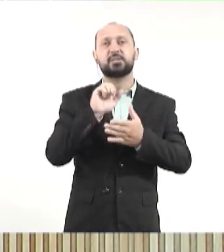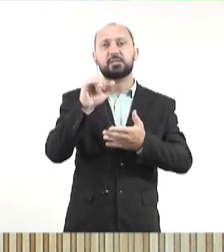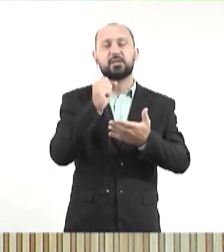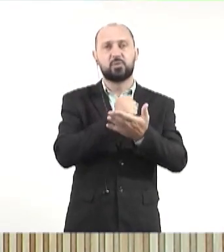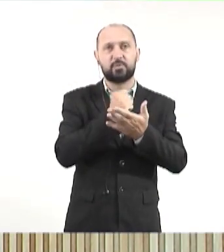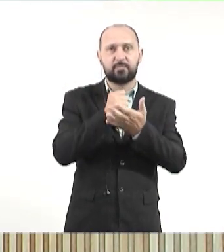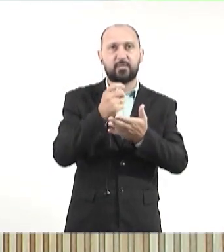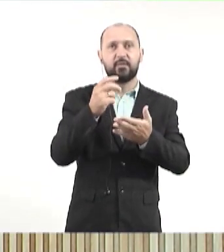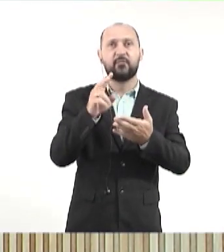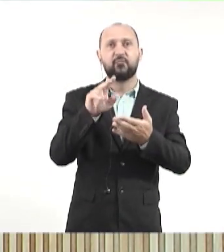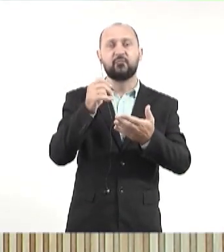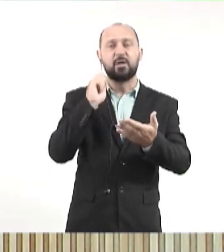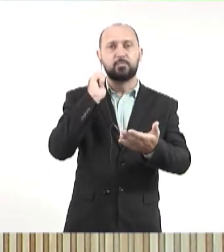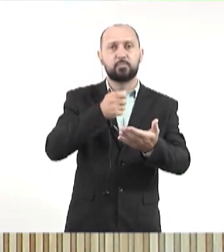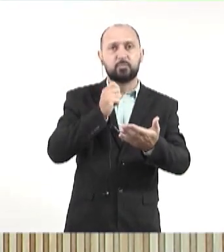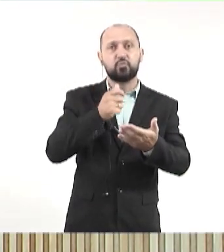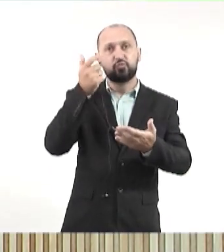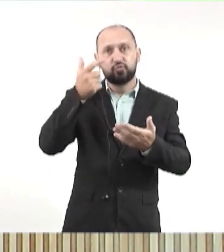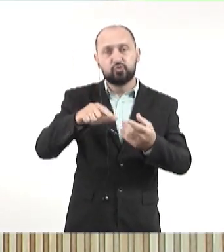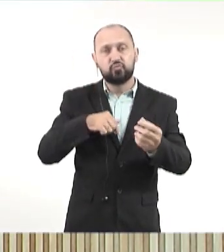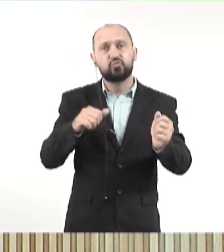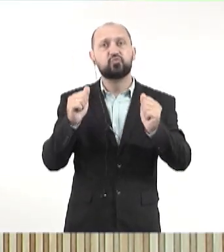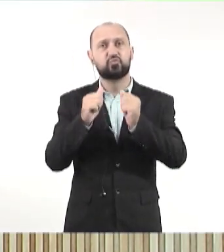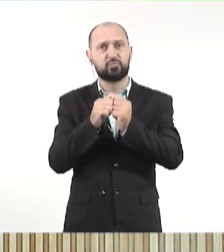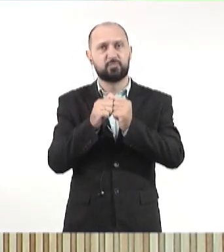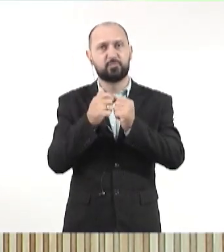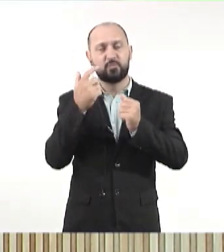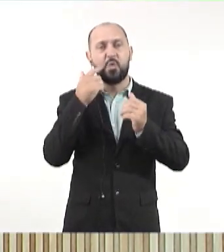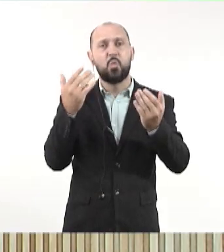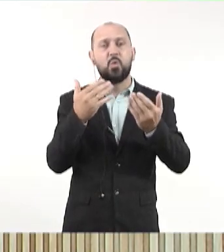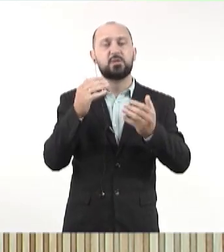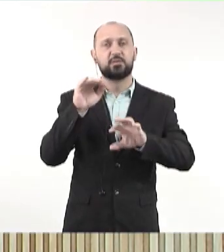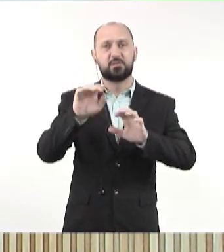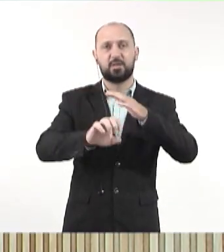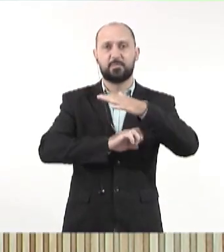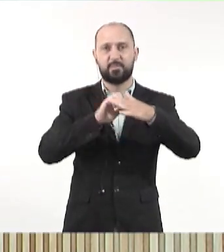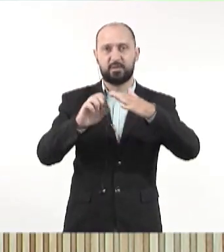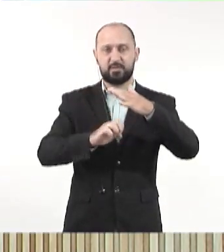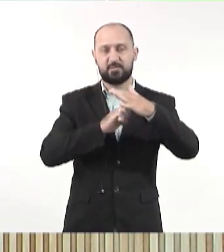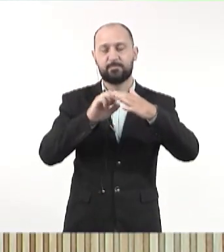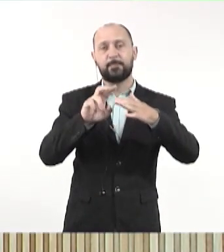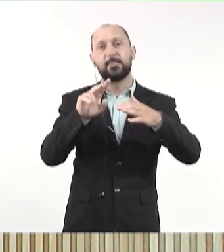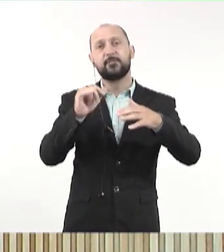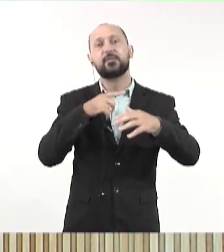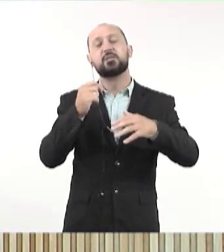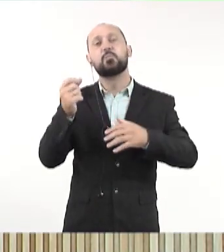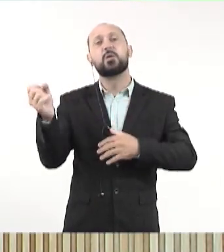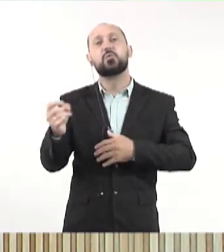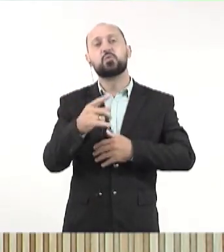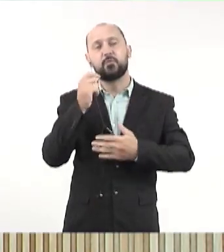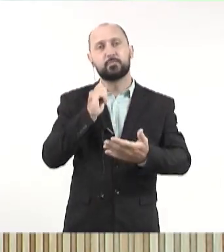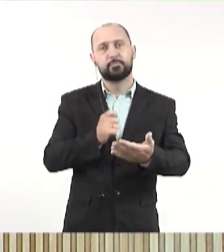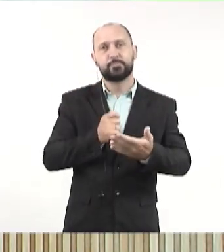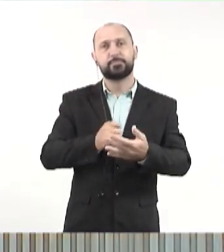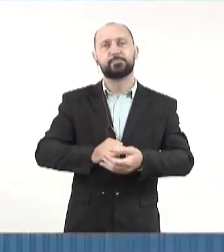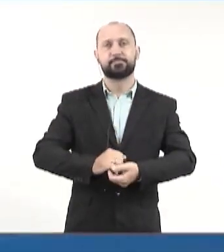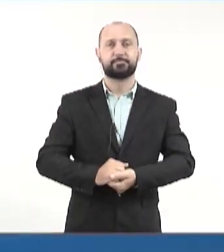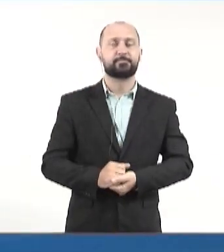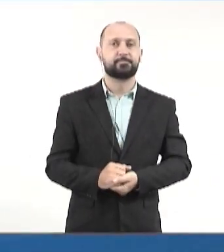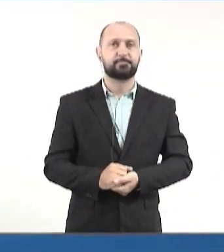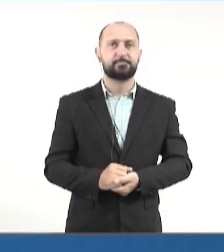esse contrato vai ser repactualizado junto à atual concessionária ou se haverá uma nova licitação.